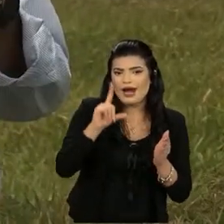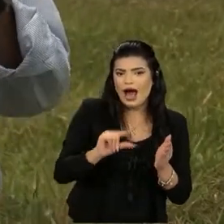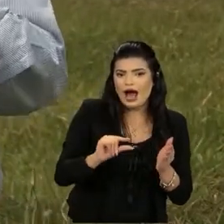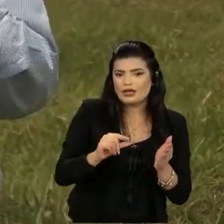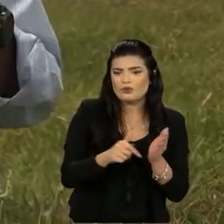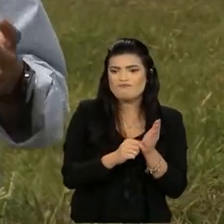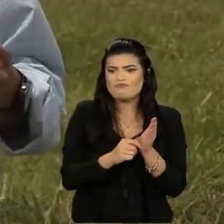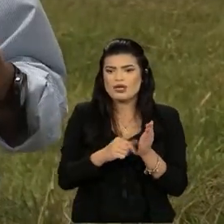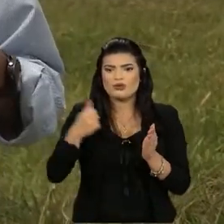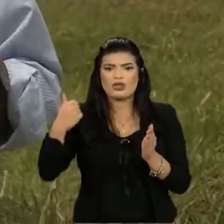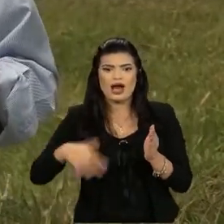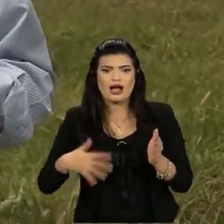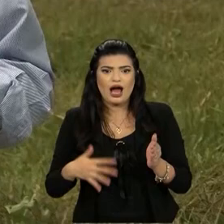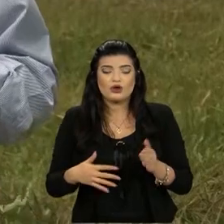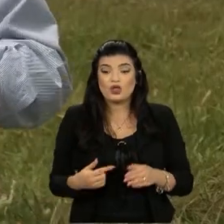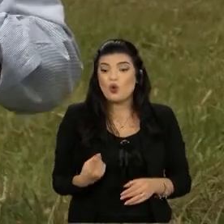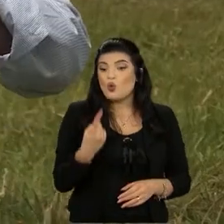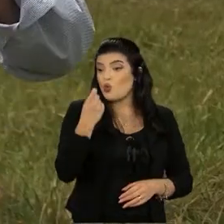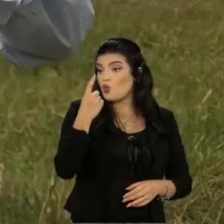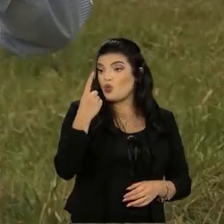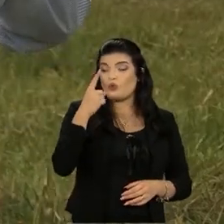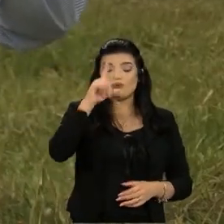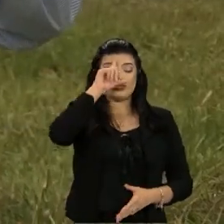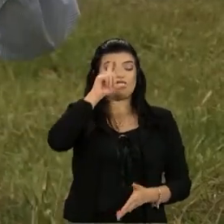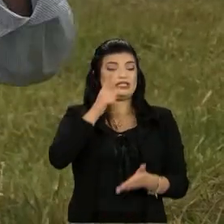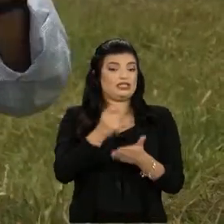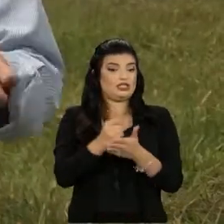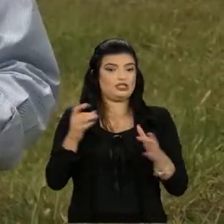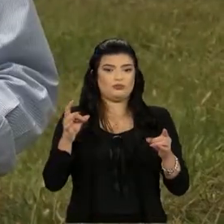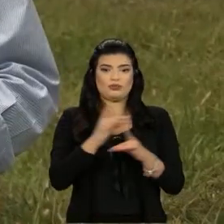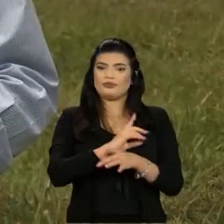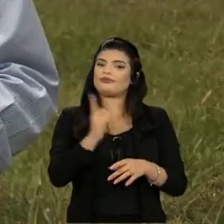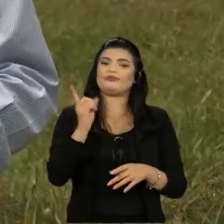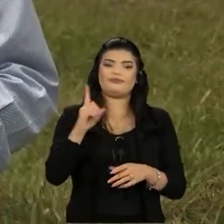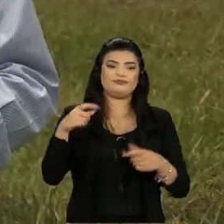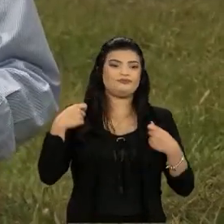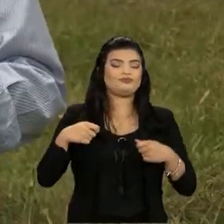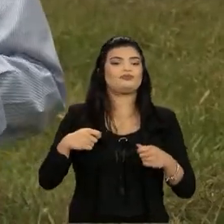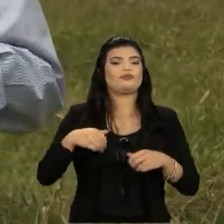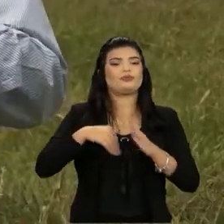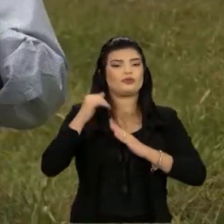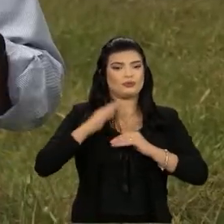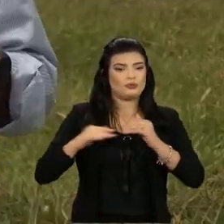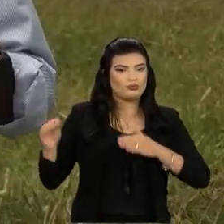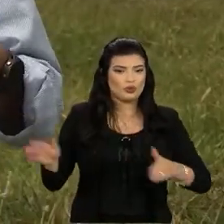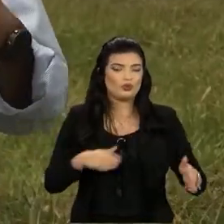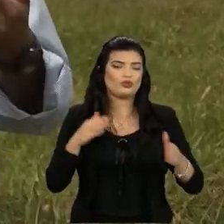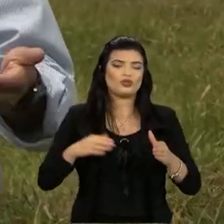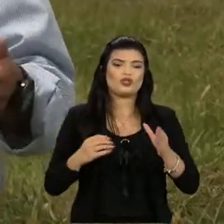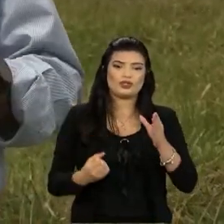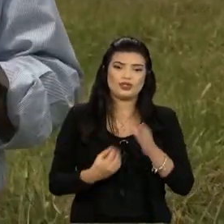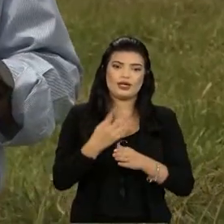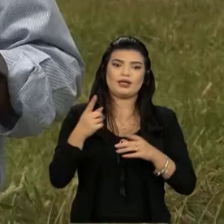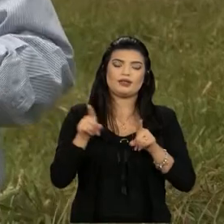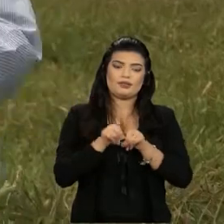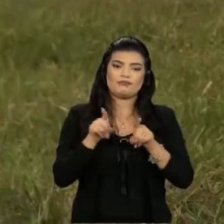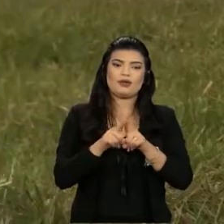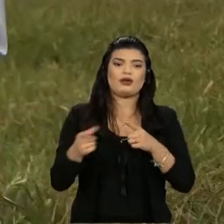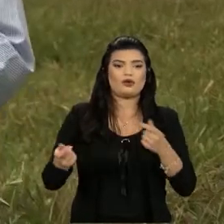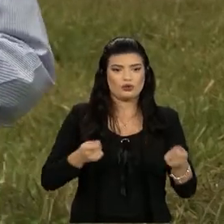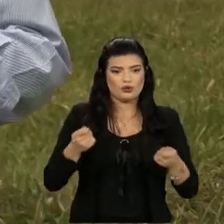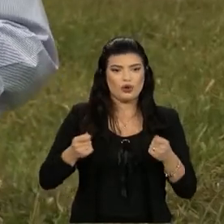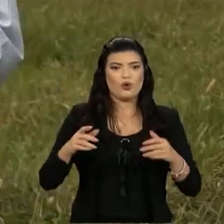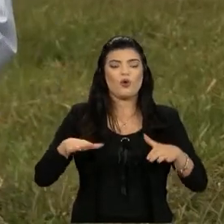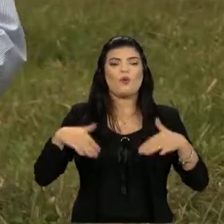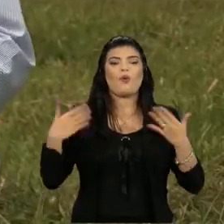existe uma receita única. Existe sempre um desenho produtivo e a gente tem que ver economicamente qual que o melhor